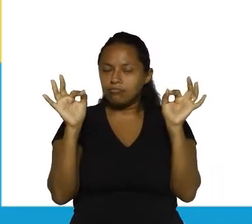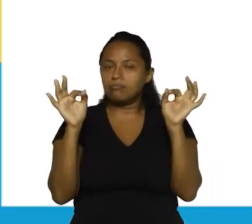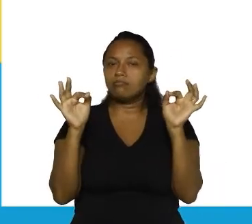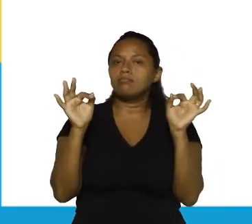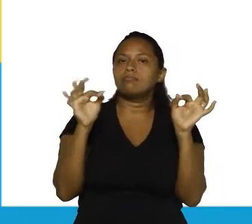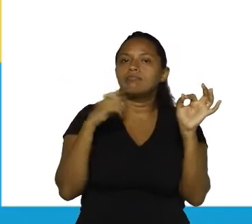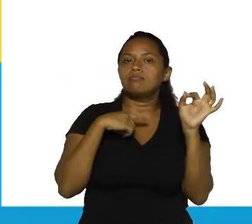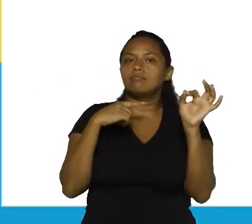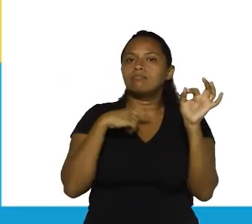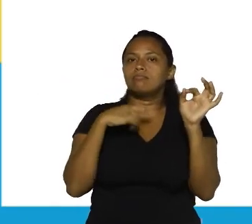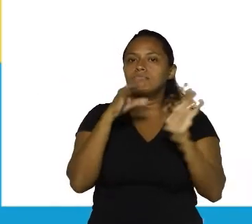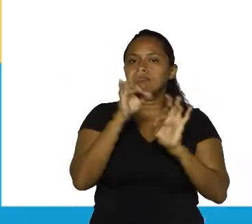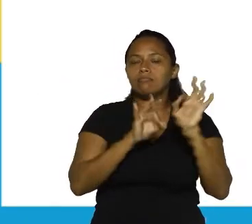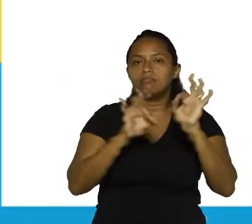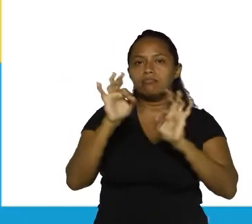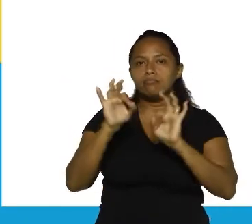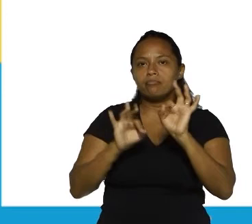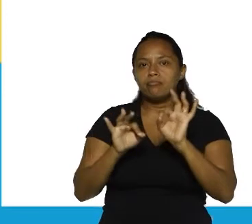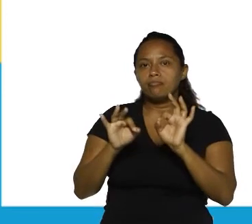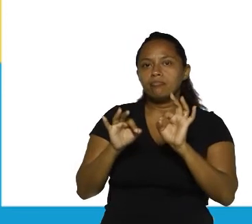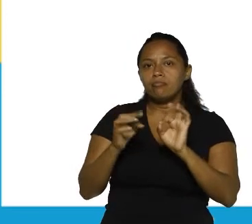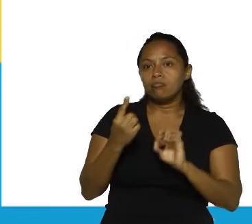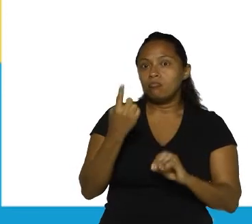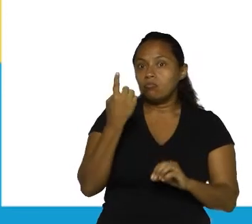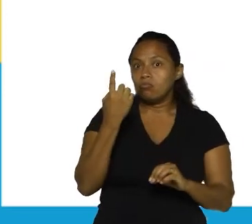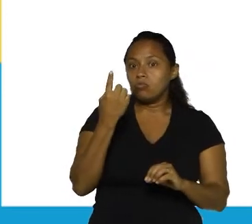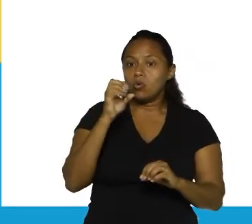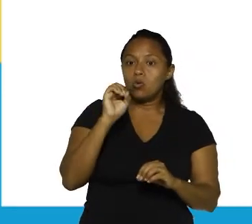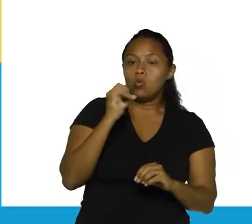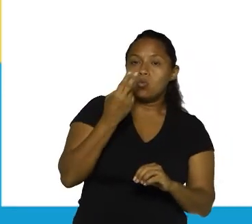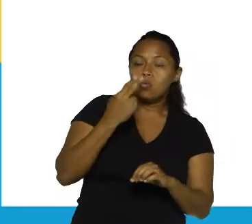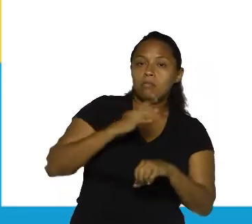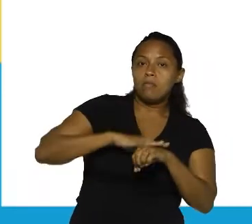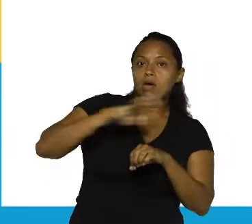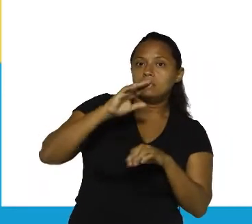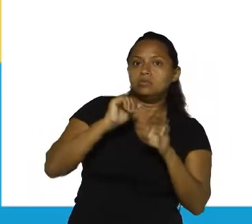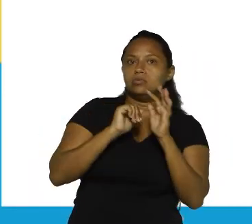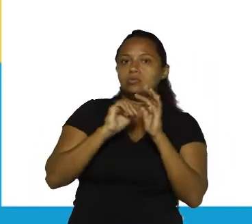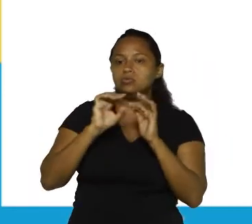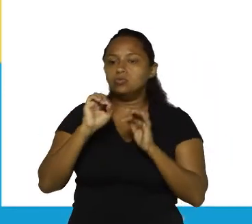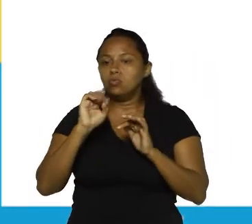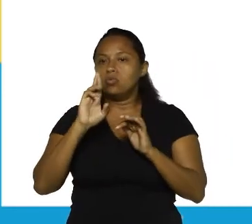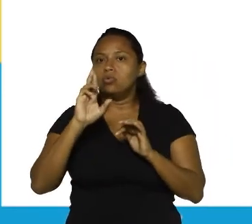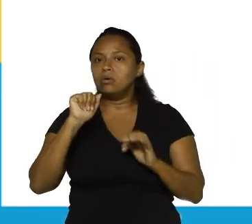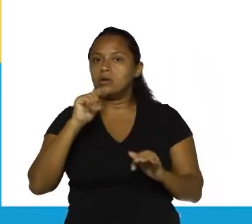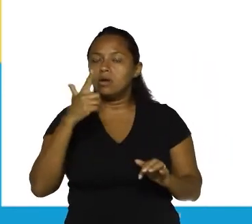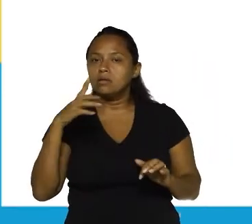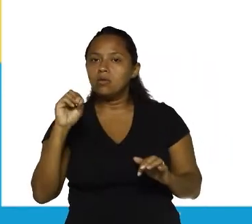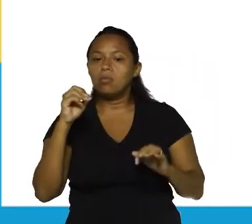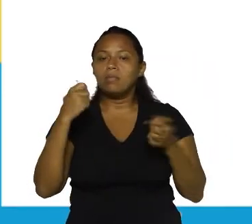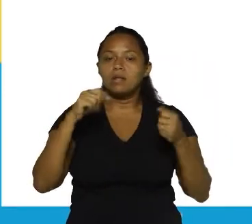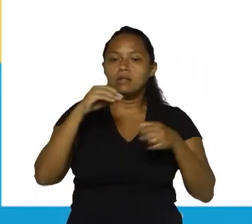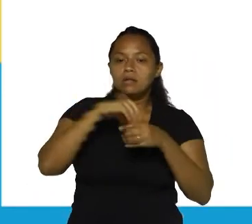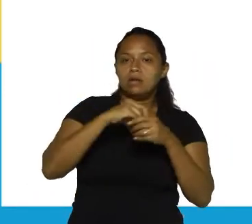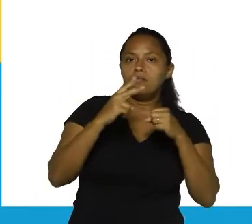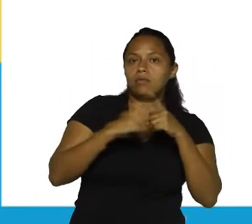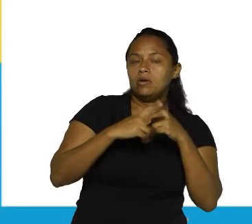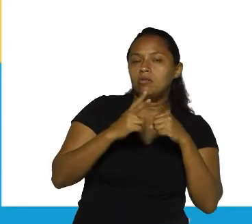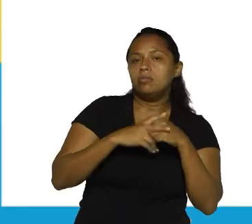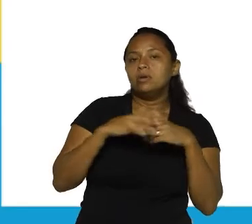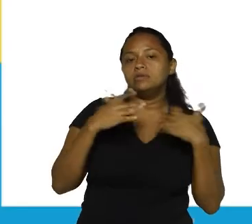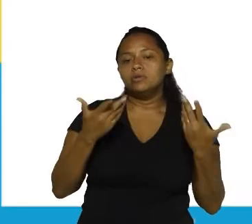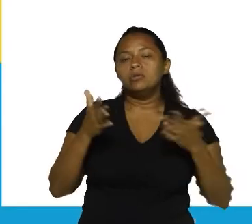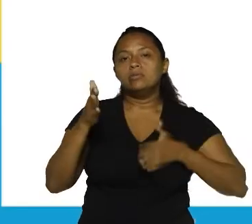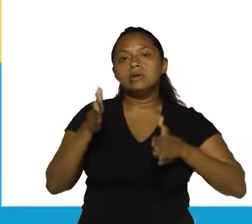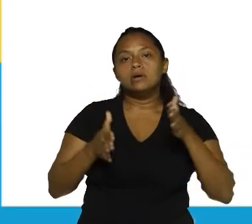enunciado que vai se organizar em torno de uma ou mais orações e a oração precisa ter verbo, então